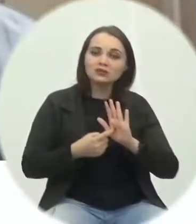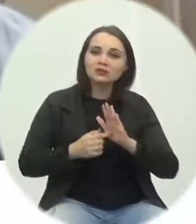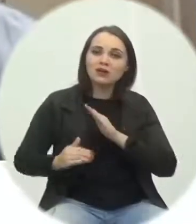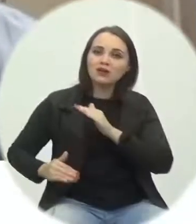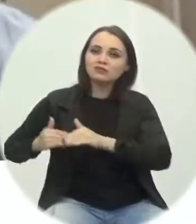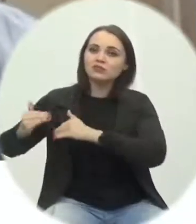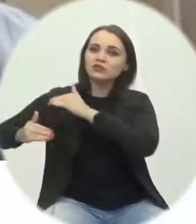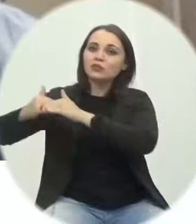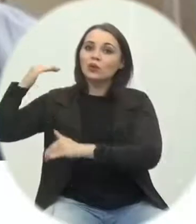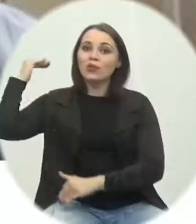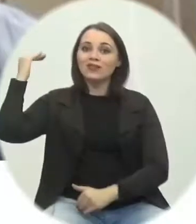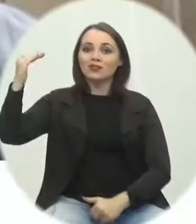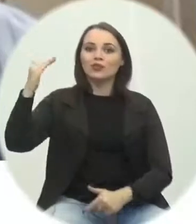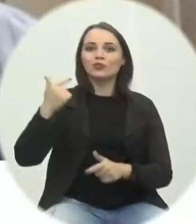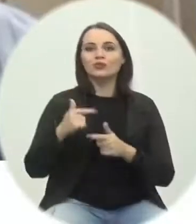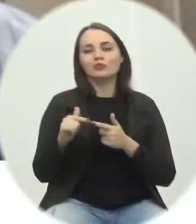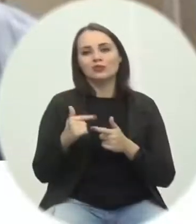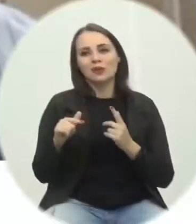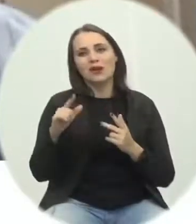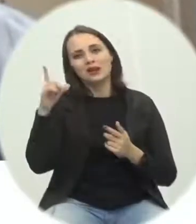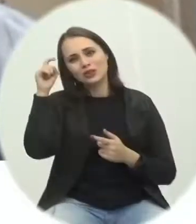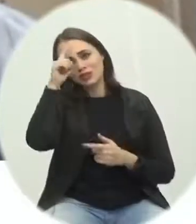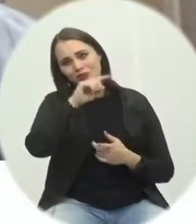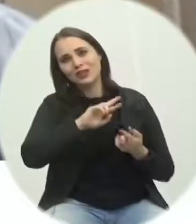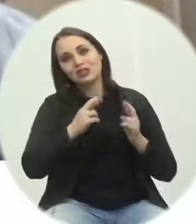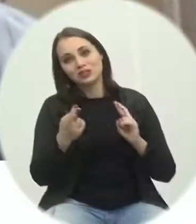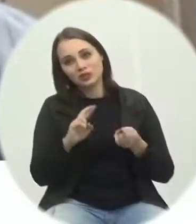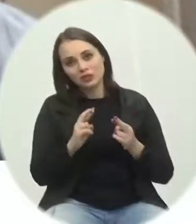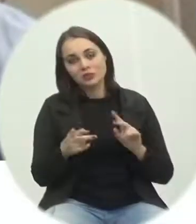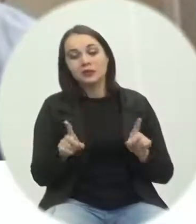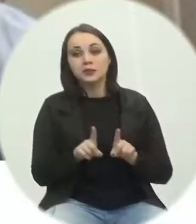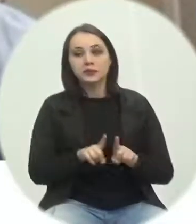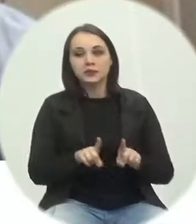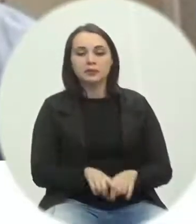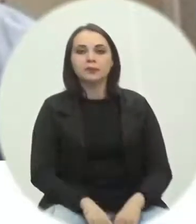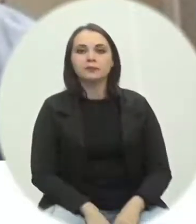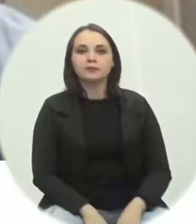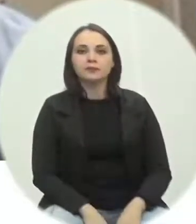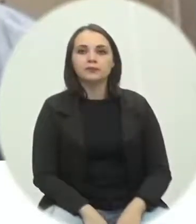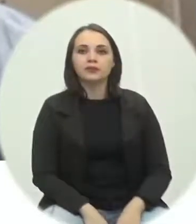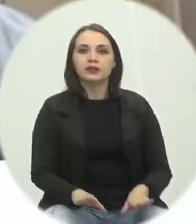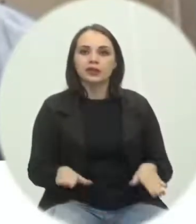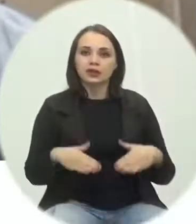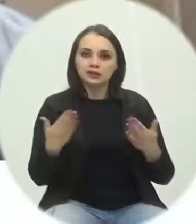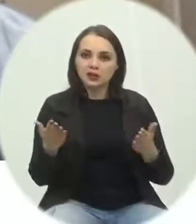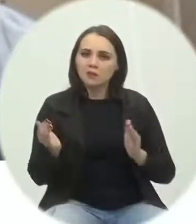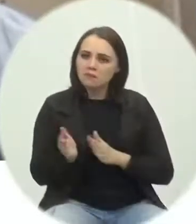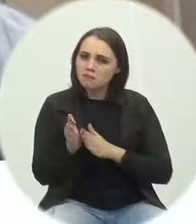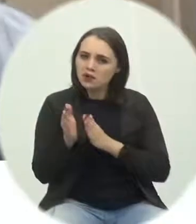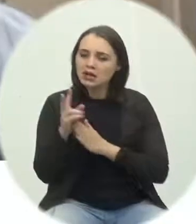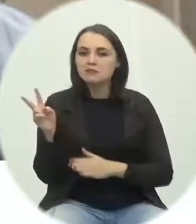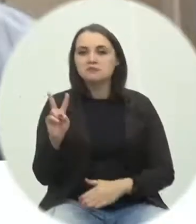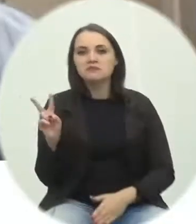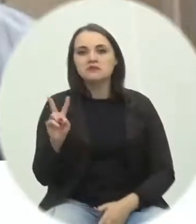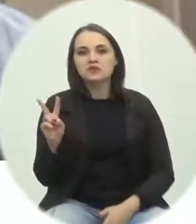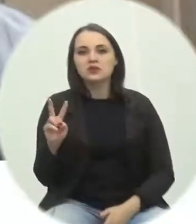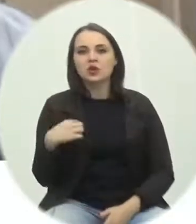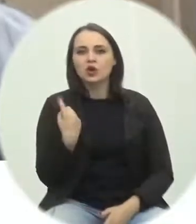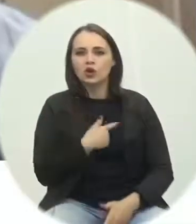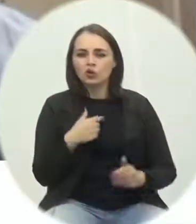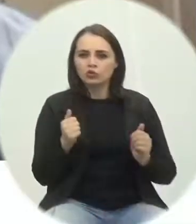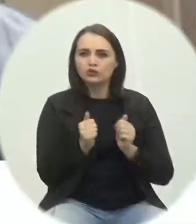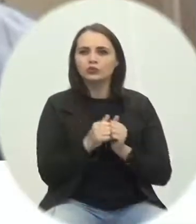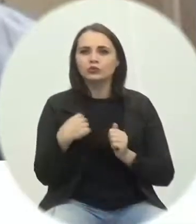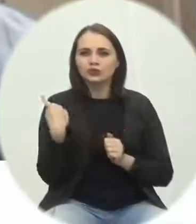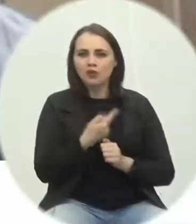com certeza, e com dificuldades de relacionamento também. Portanto, Giovana, parabéns. Vamos junto aí que